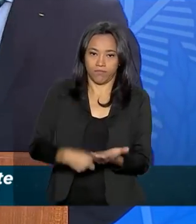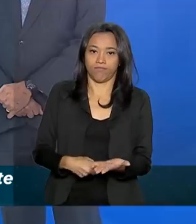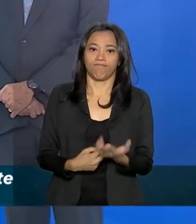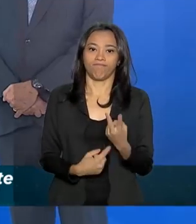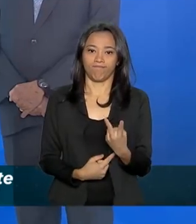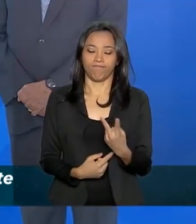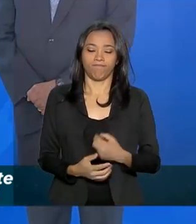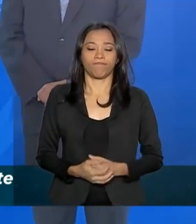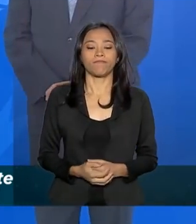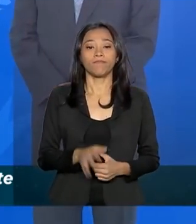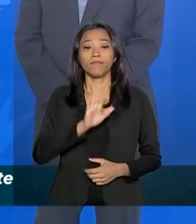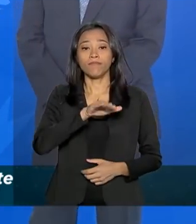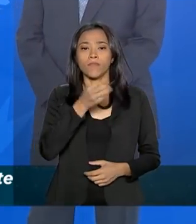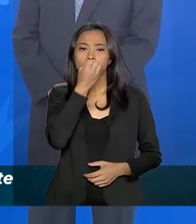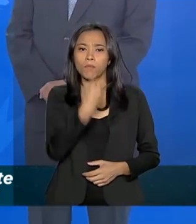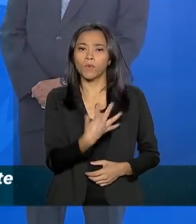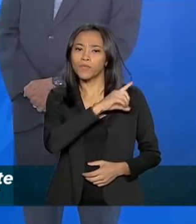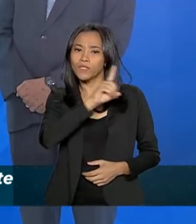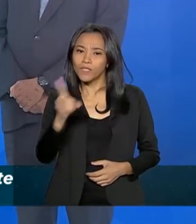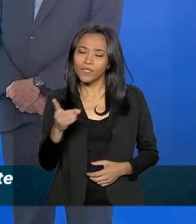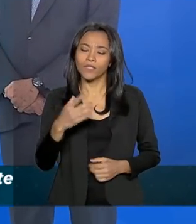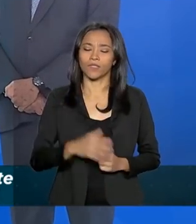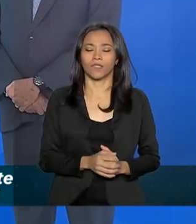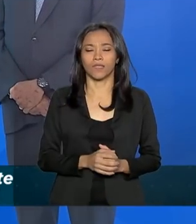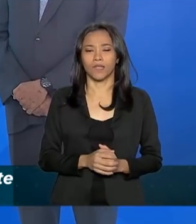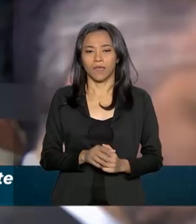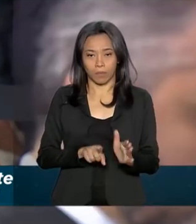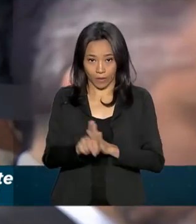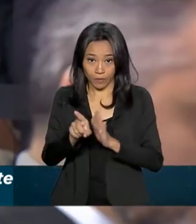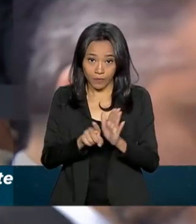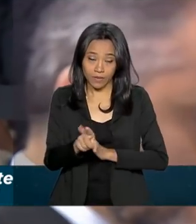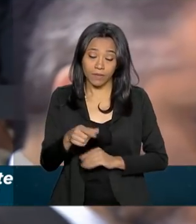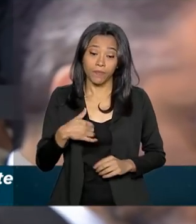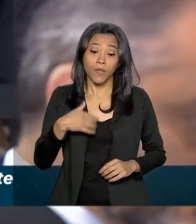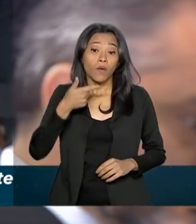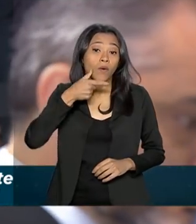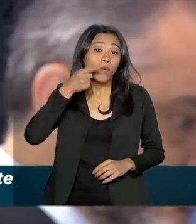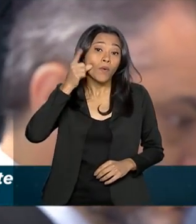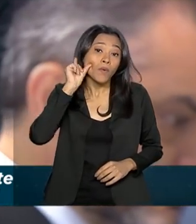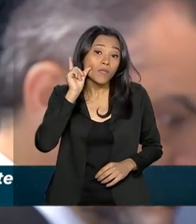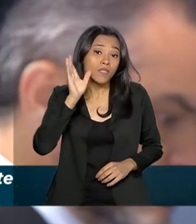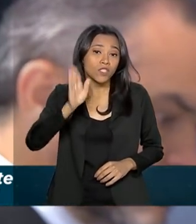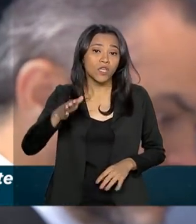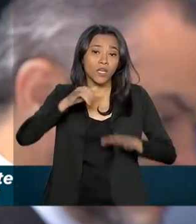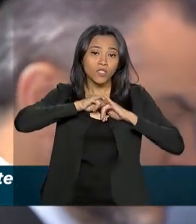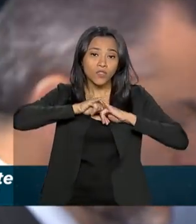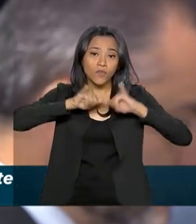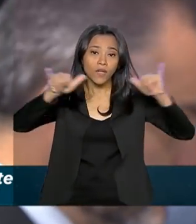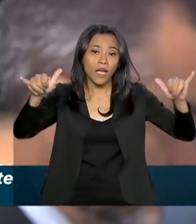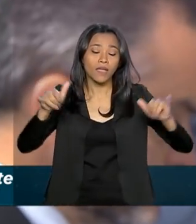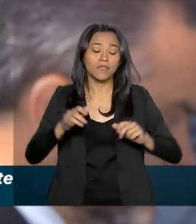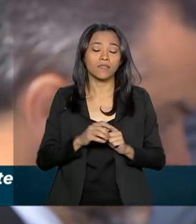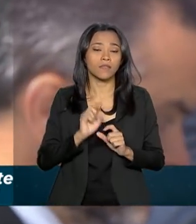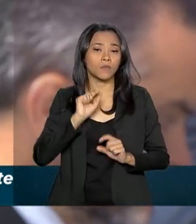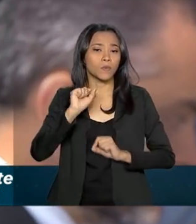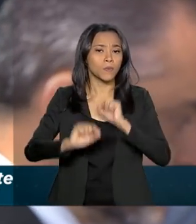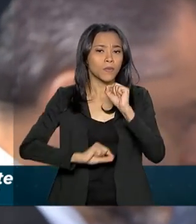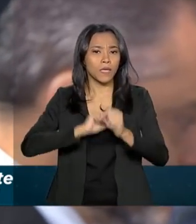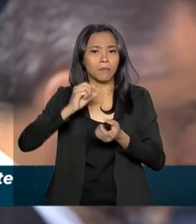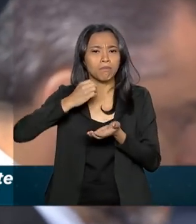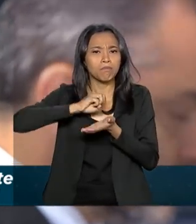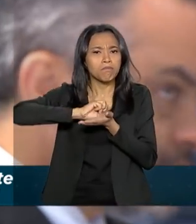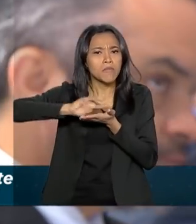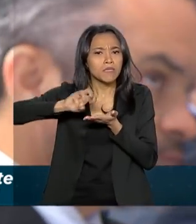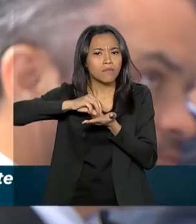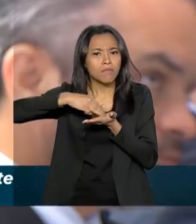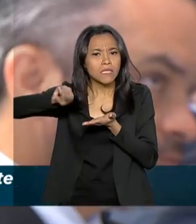Presidente, bom dia. Luciana Amaral, do UOL. Ontem foram divulgadas novas supostas mensagens